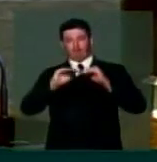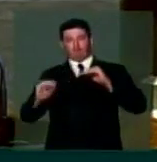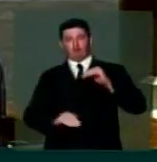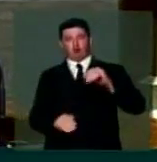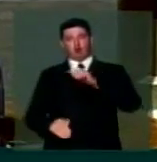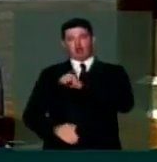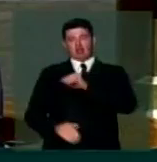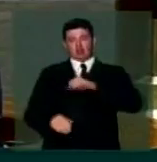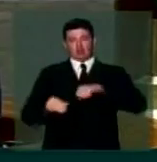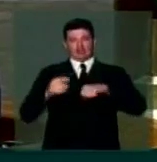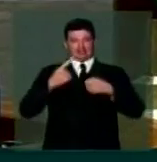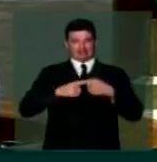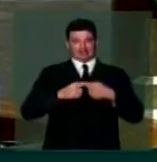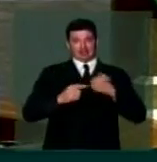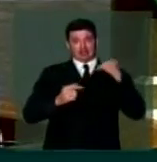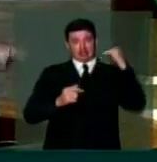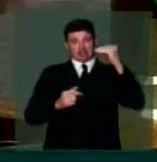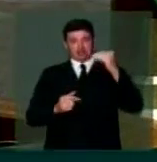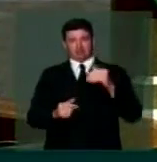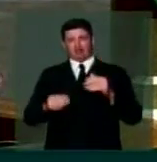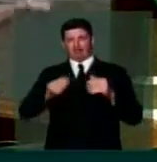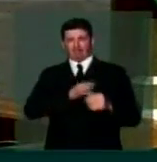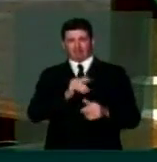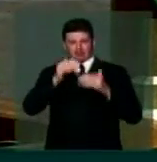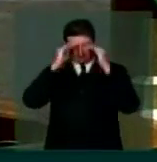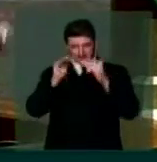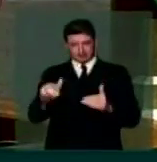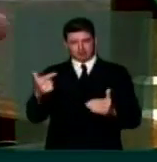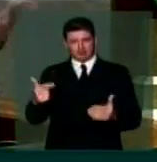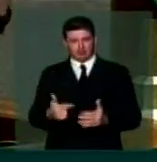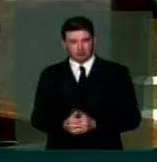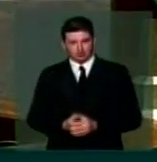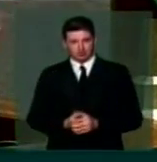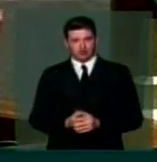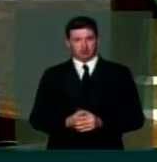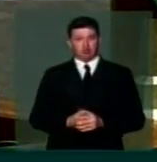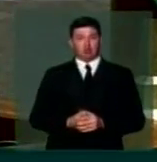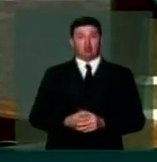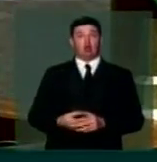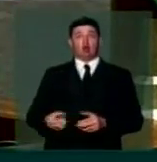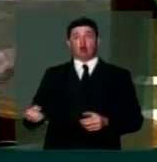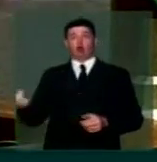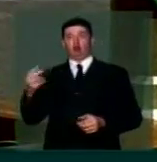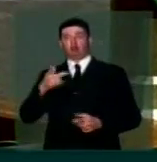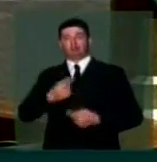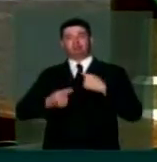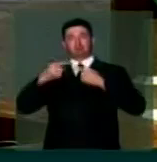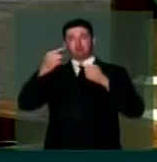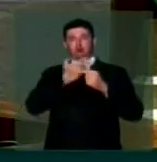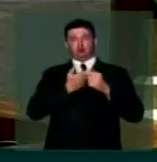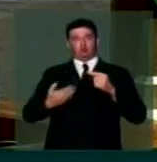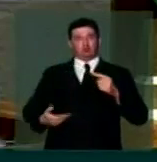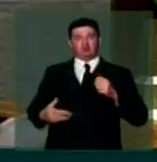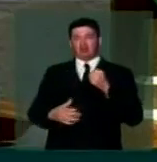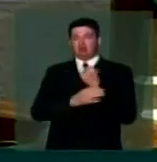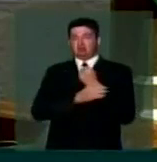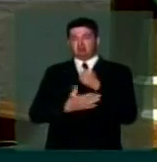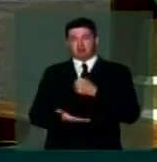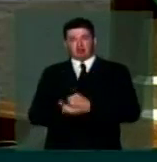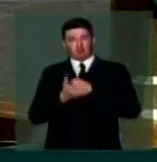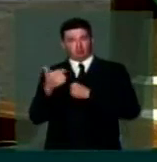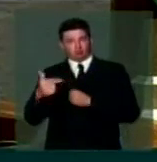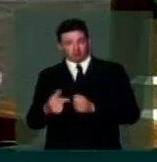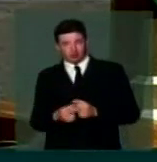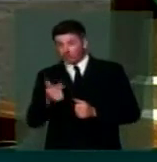onde a vida das pessoas não é respeitada, onde os próprios projetos chamados inovadores daquele governo não se sustentaram,